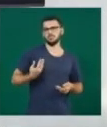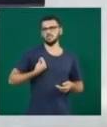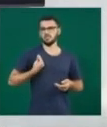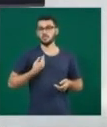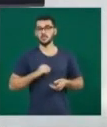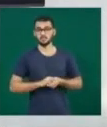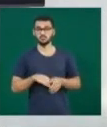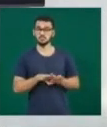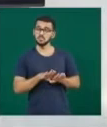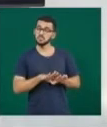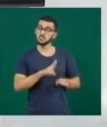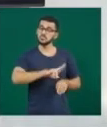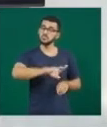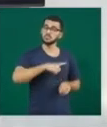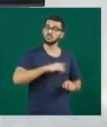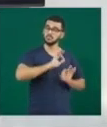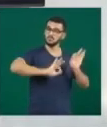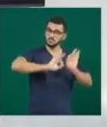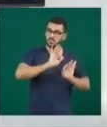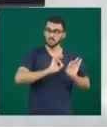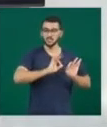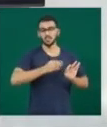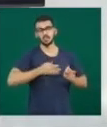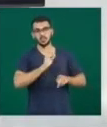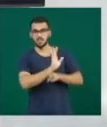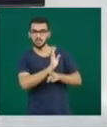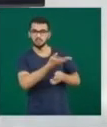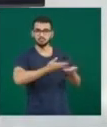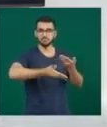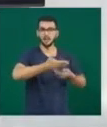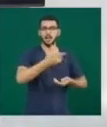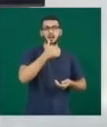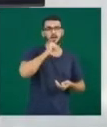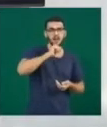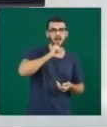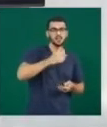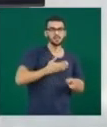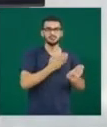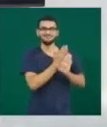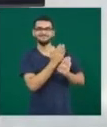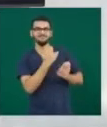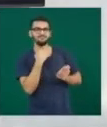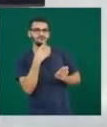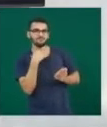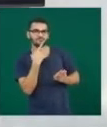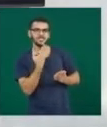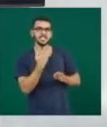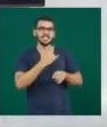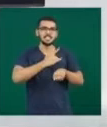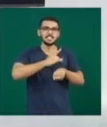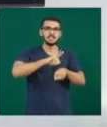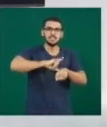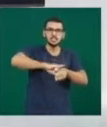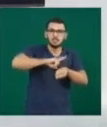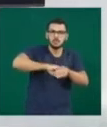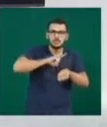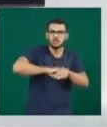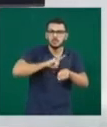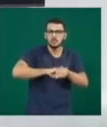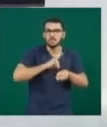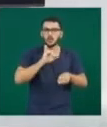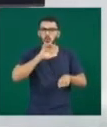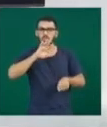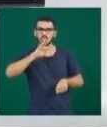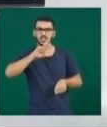projeto que atende mulheres diagnosticadas com incontinência urinária. Todo o trabalho é desenvolvido com o empenho de alunos e professores